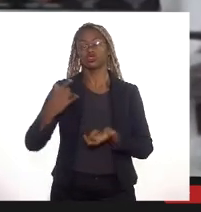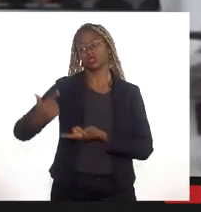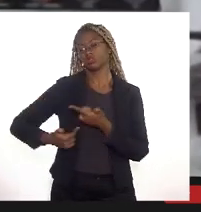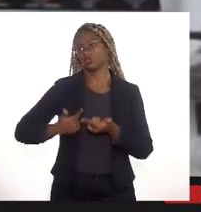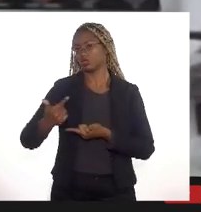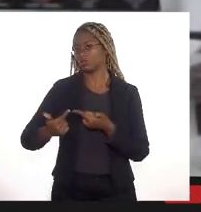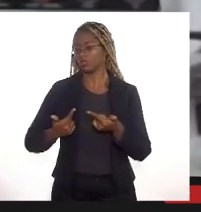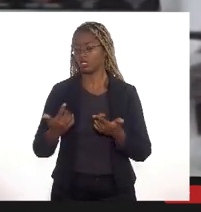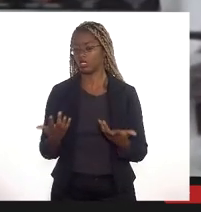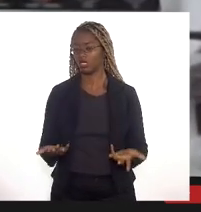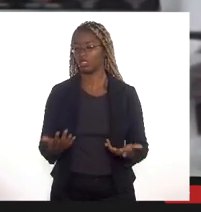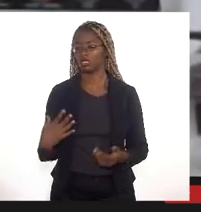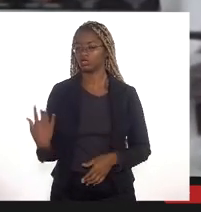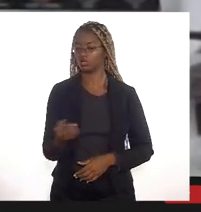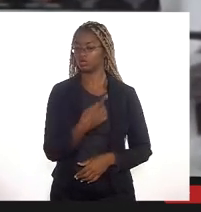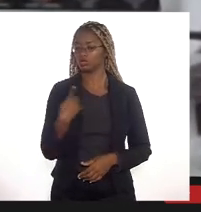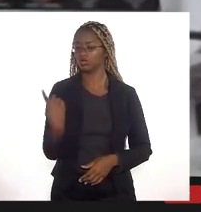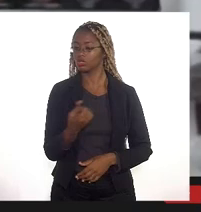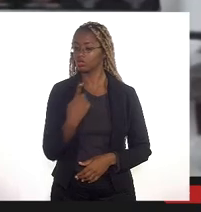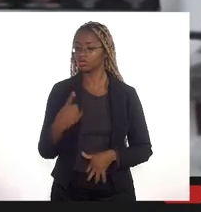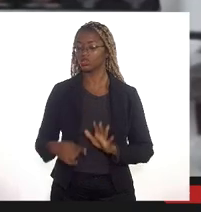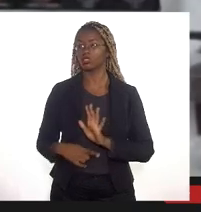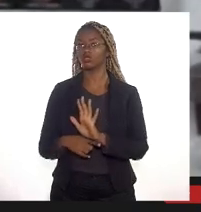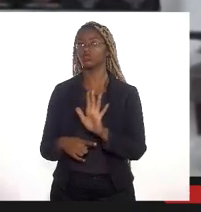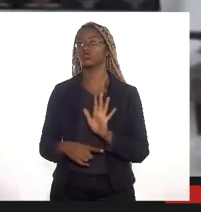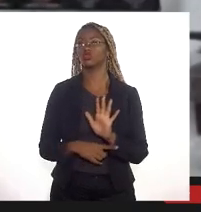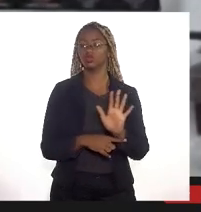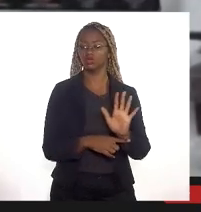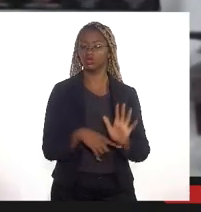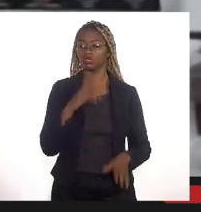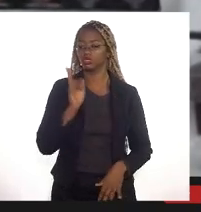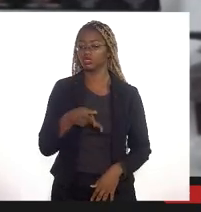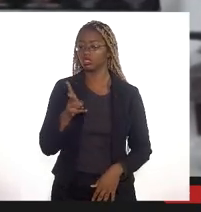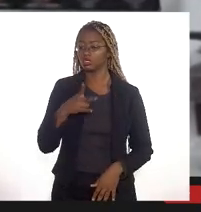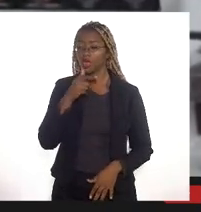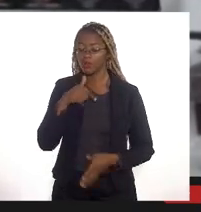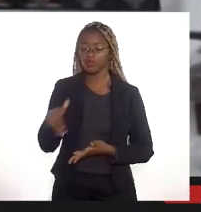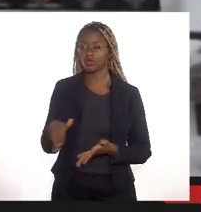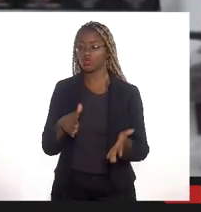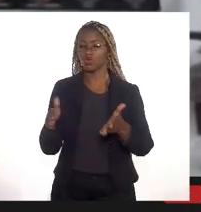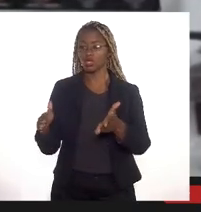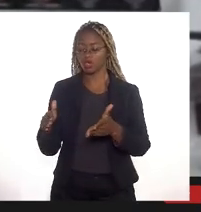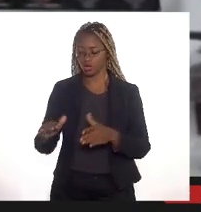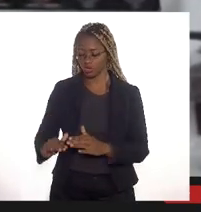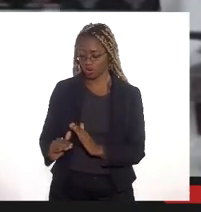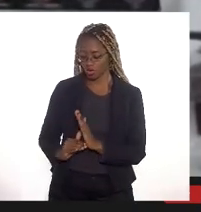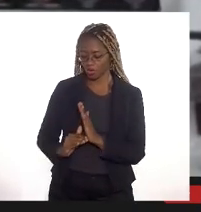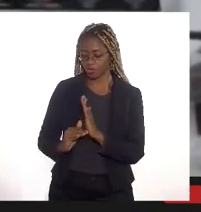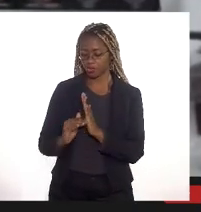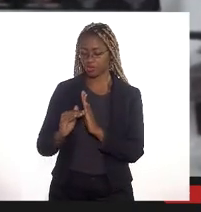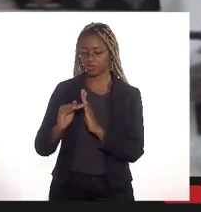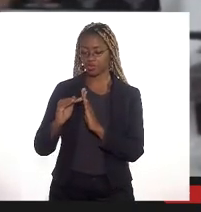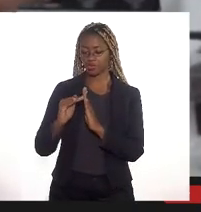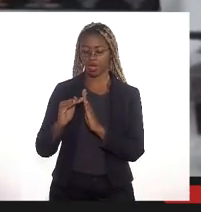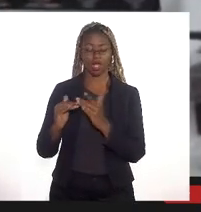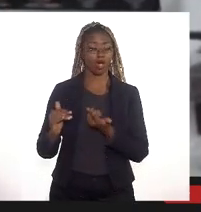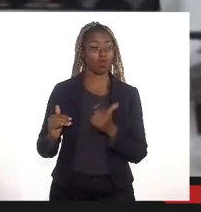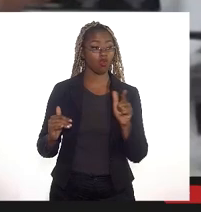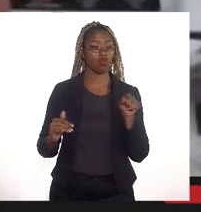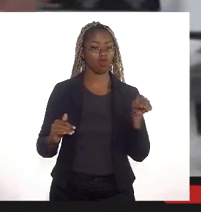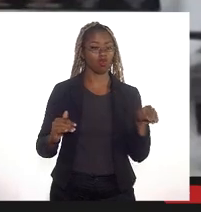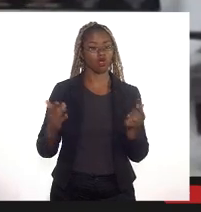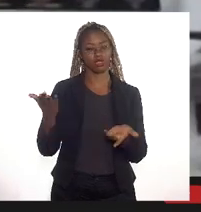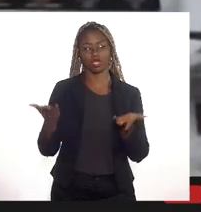área justamente ali ajusante então toda vez que um rio tiver um aumento de vazão um pouco maior o outro rio vai